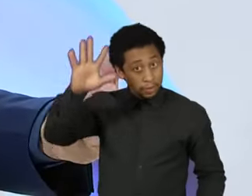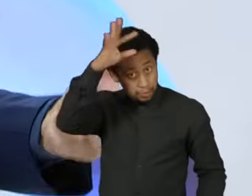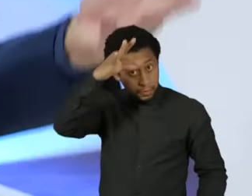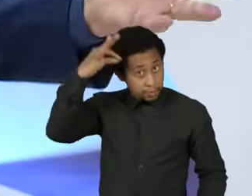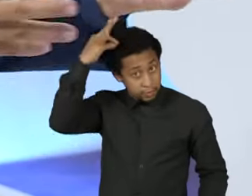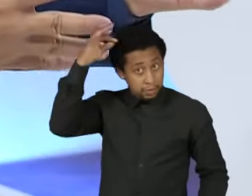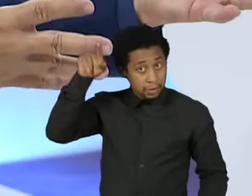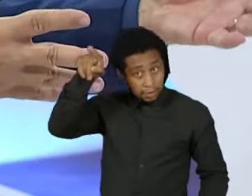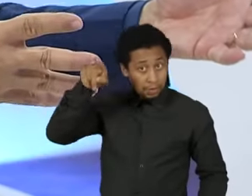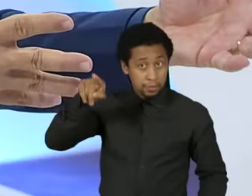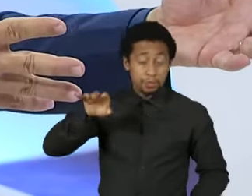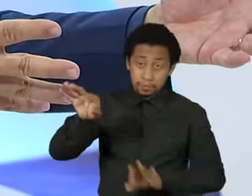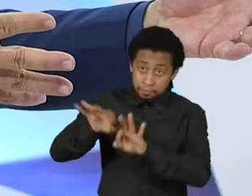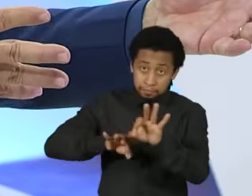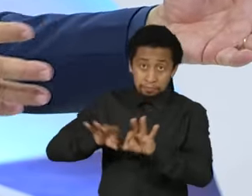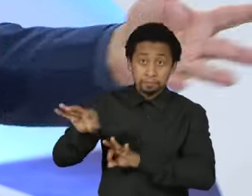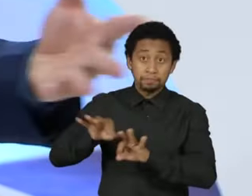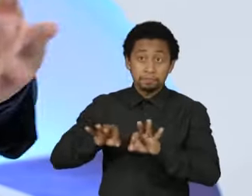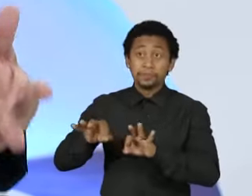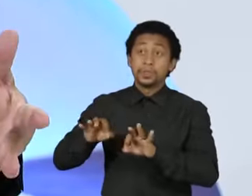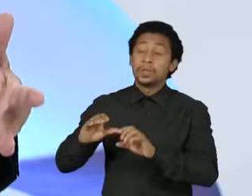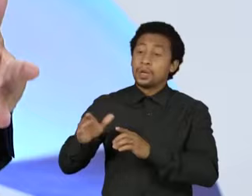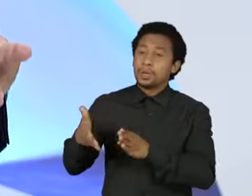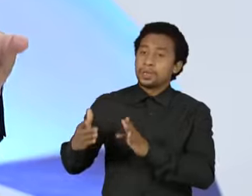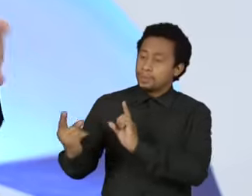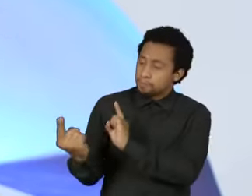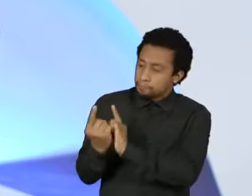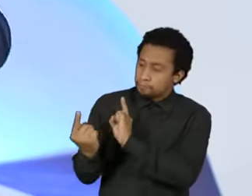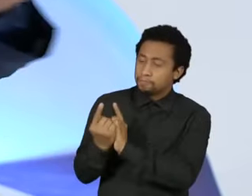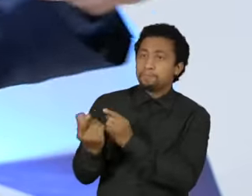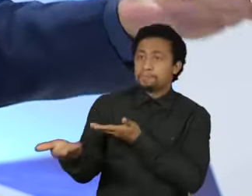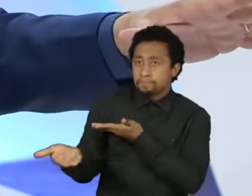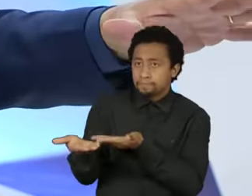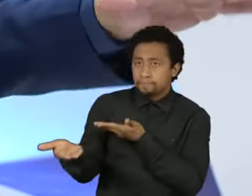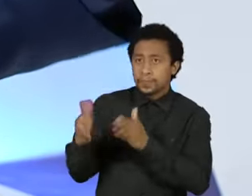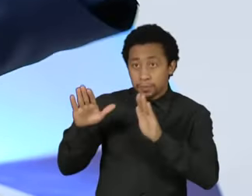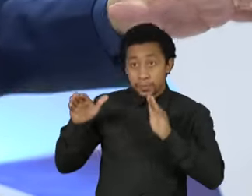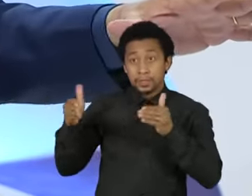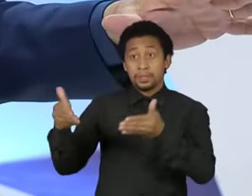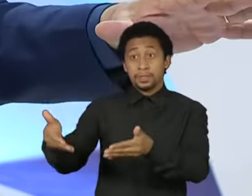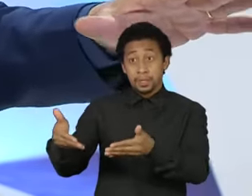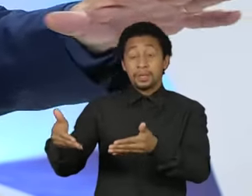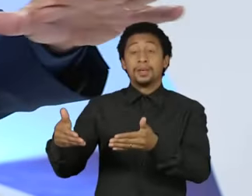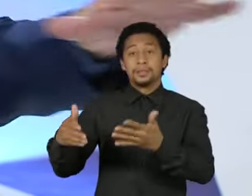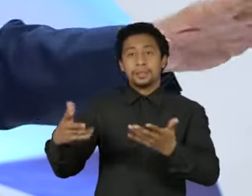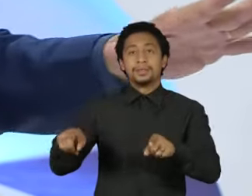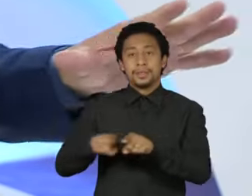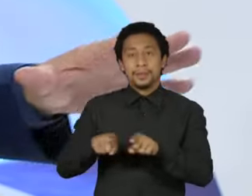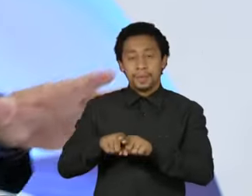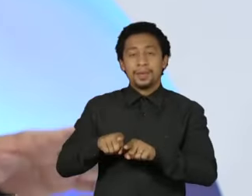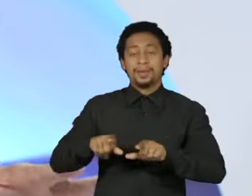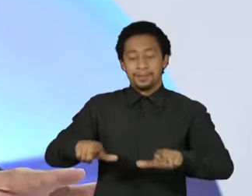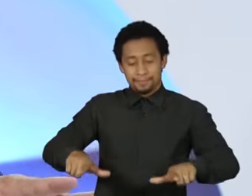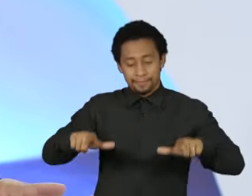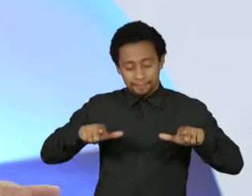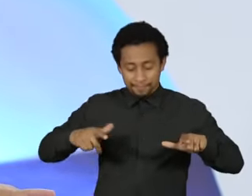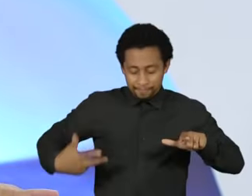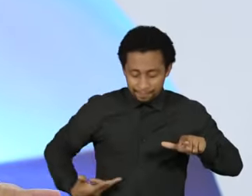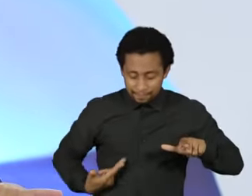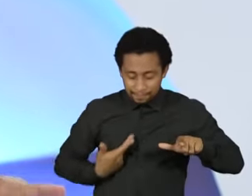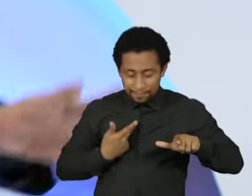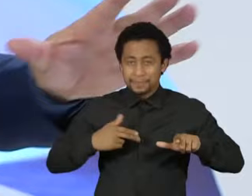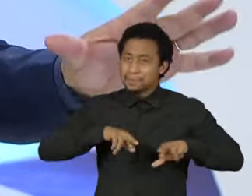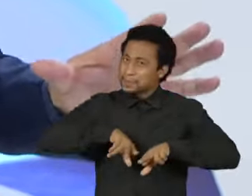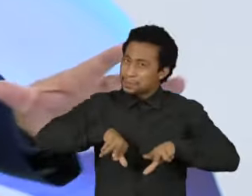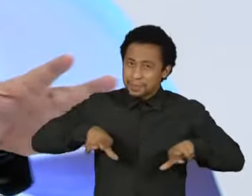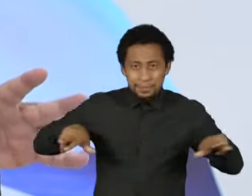saúde. Levamos consulta especializada e exames, descentralizamos isso da Grande Vitória e dos grandes centros urbanos do